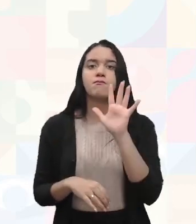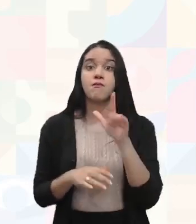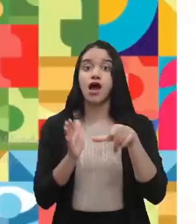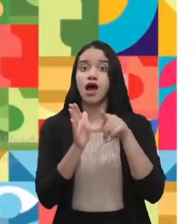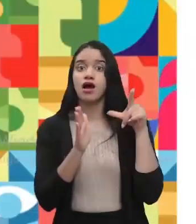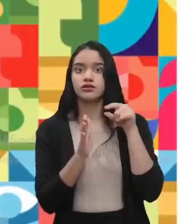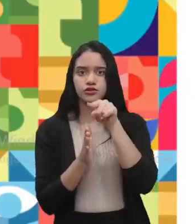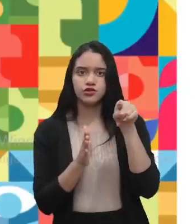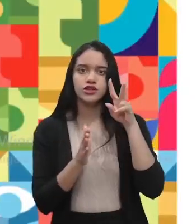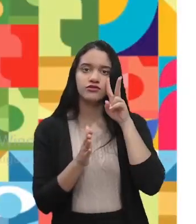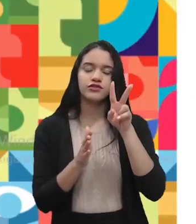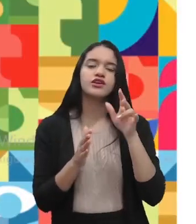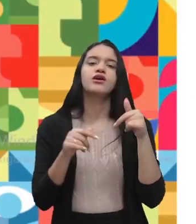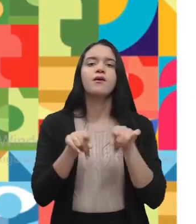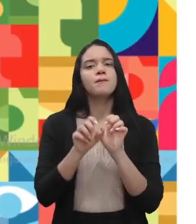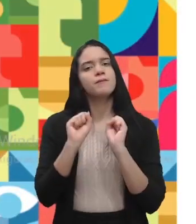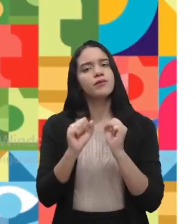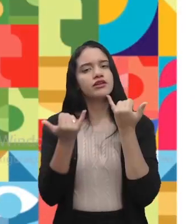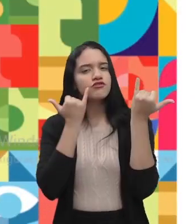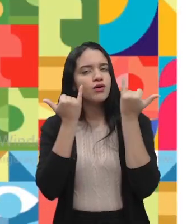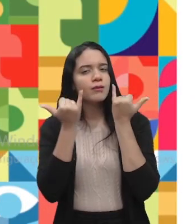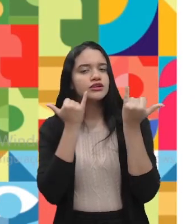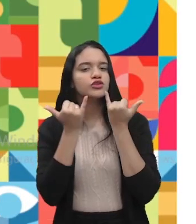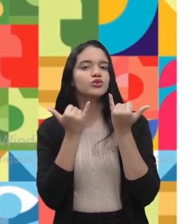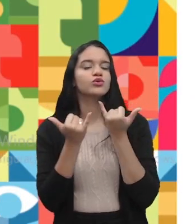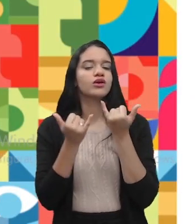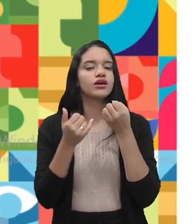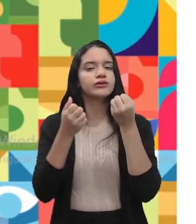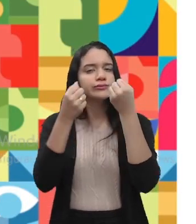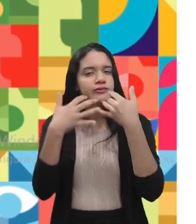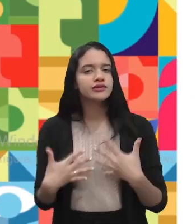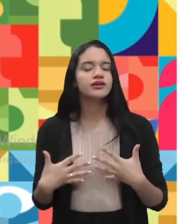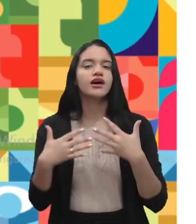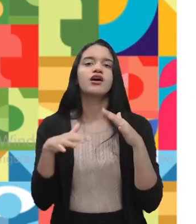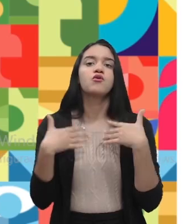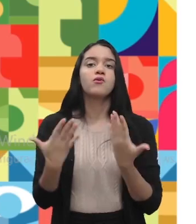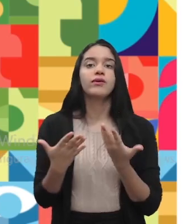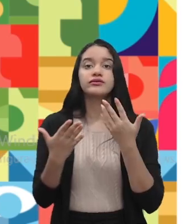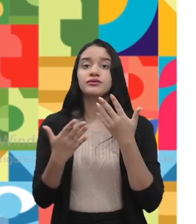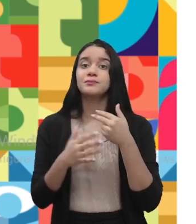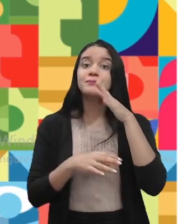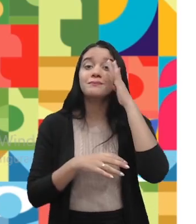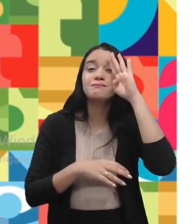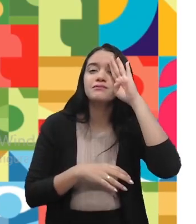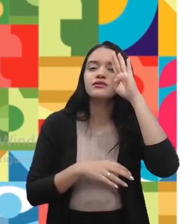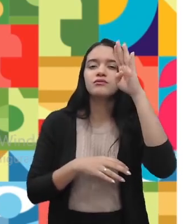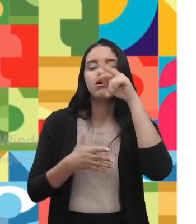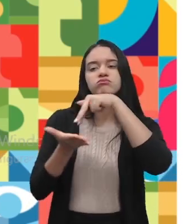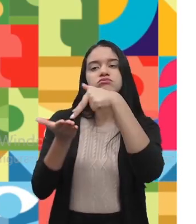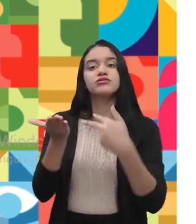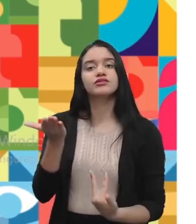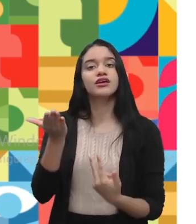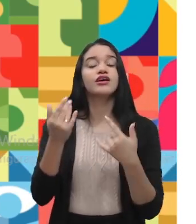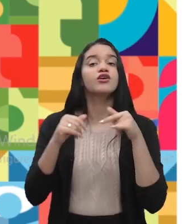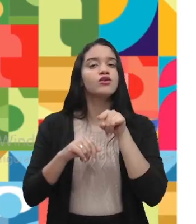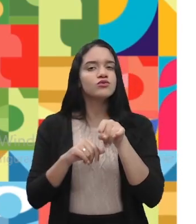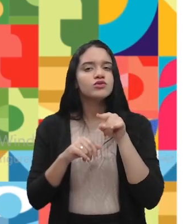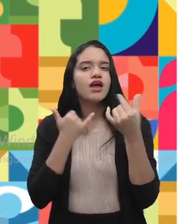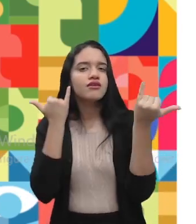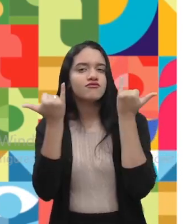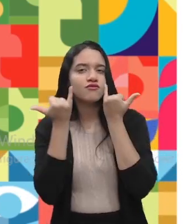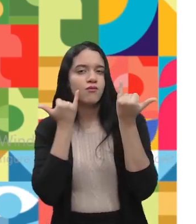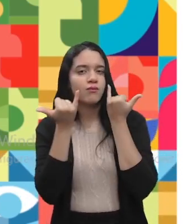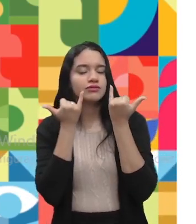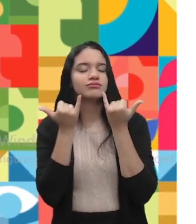condensar essas informações da seguinte maneira. Quais as principais quedas, né? Então, para vocês guardarem bem essa informação,